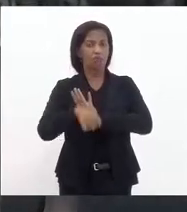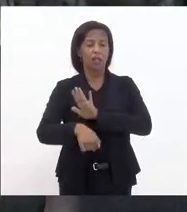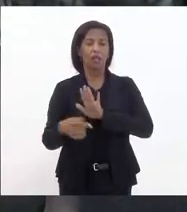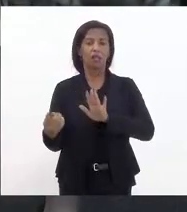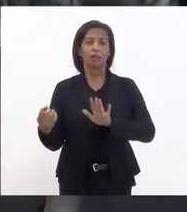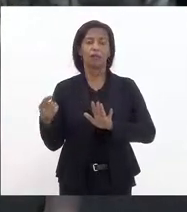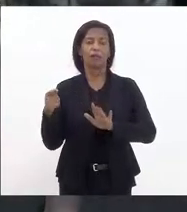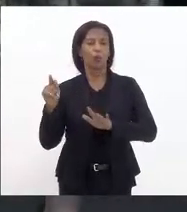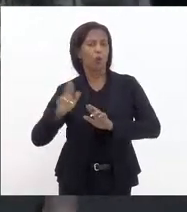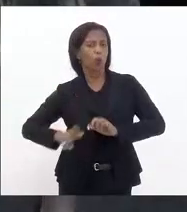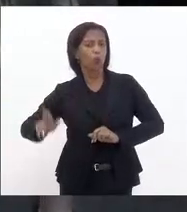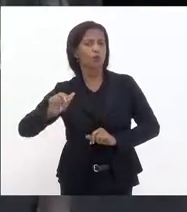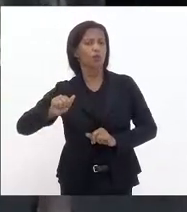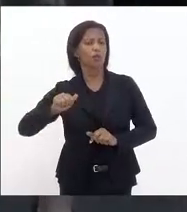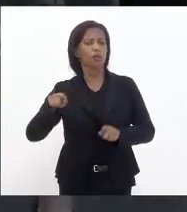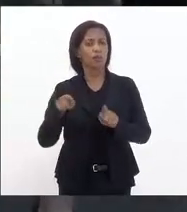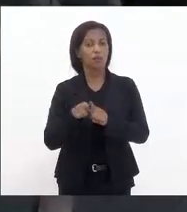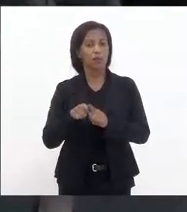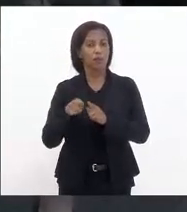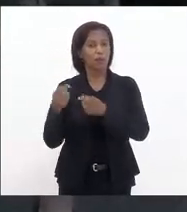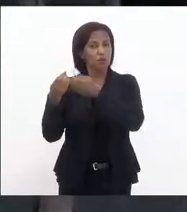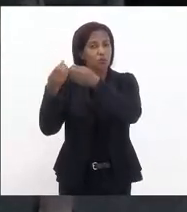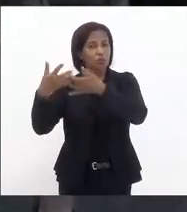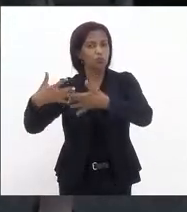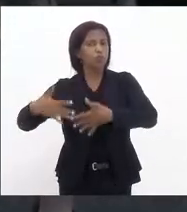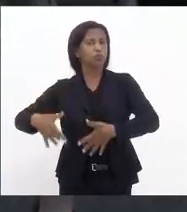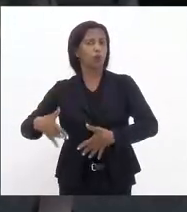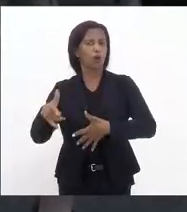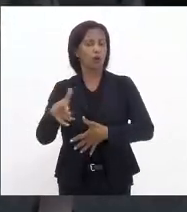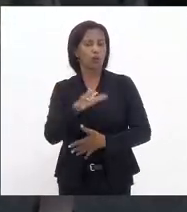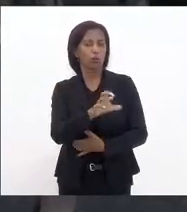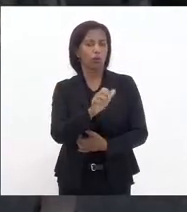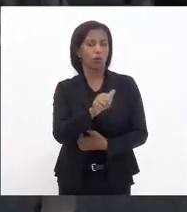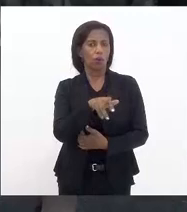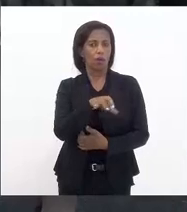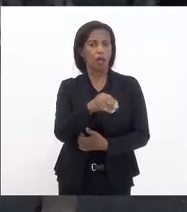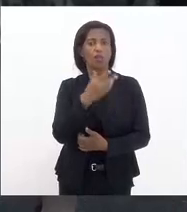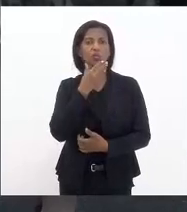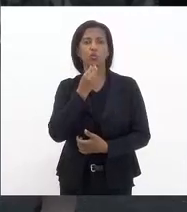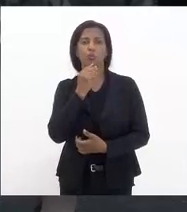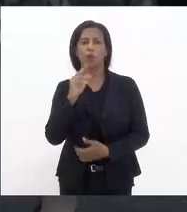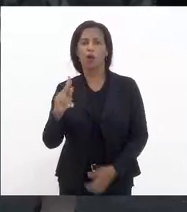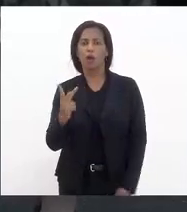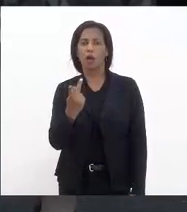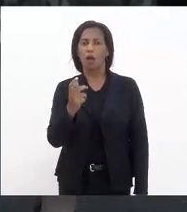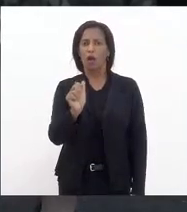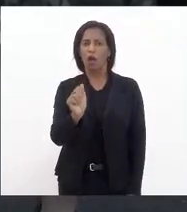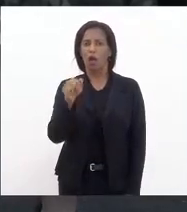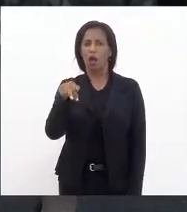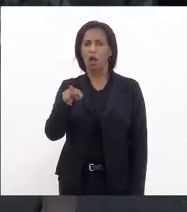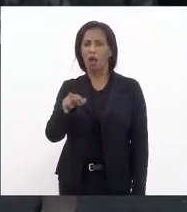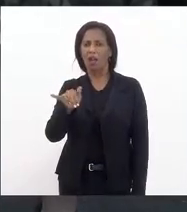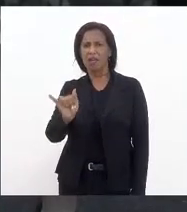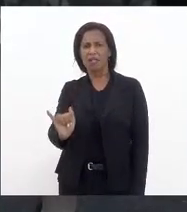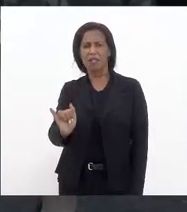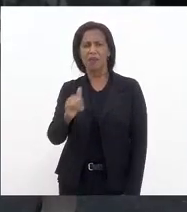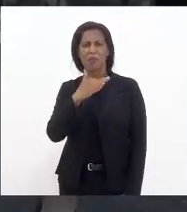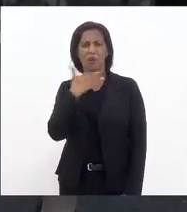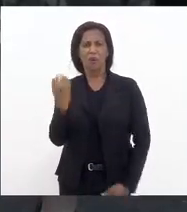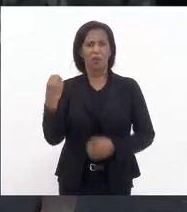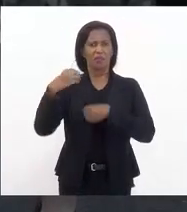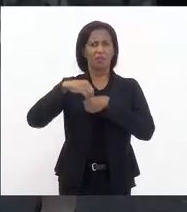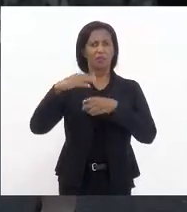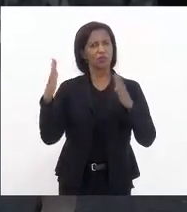inclusive para o desmantelamento do caso do menino Henri que foi morto dentro de